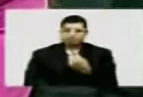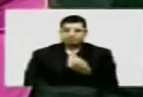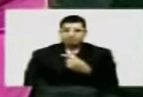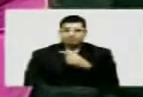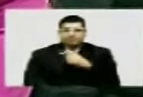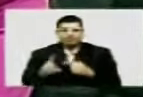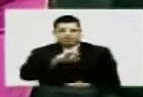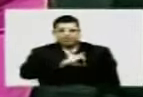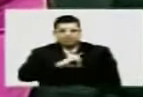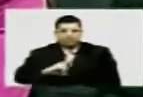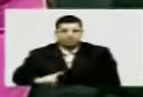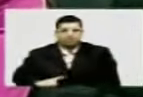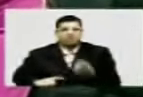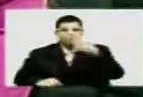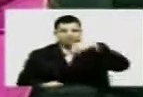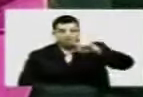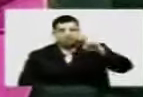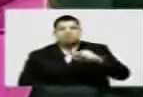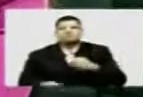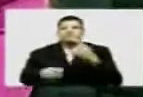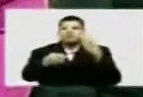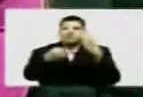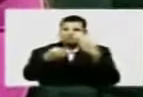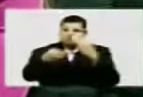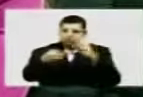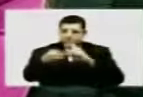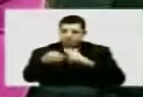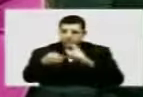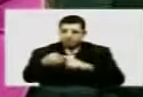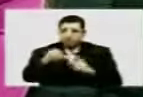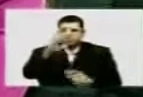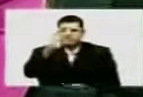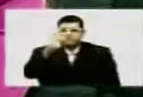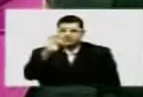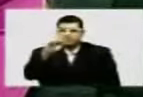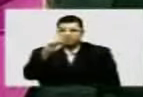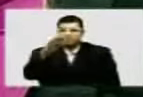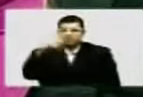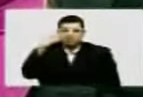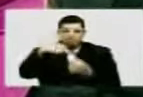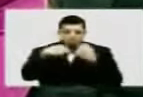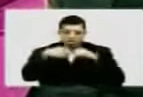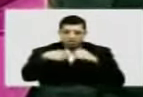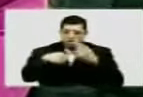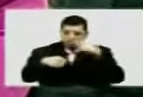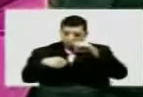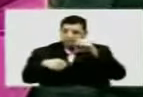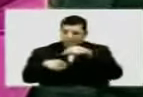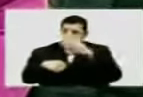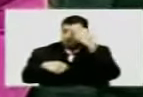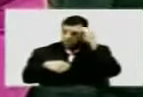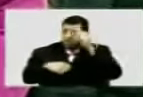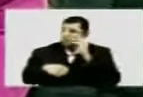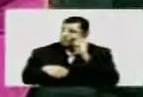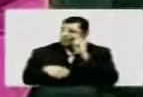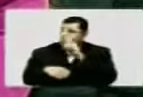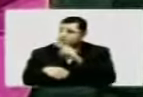Nós, deputados, fomos a Tabatinga e nem precisava ir para saber o que já ocorria